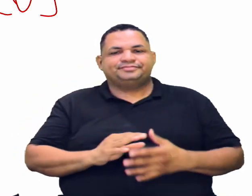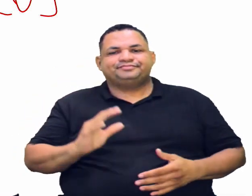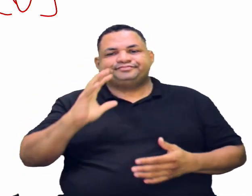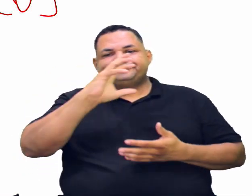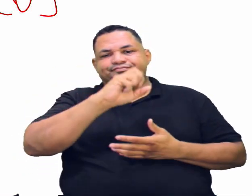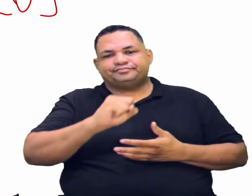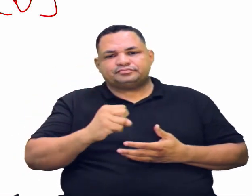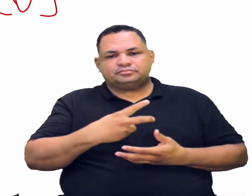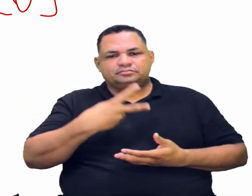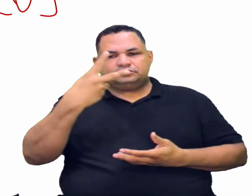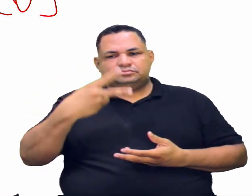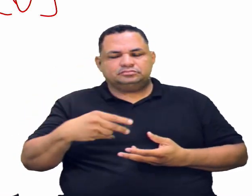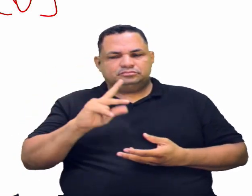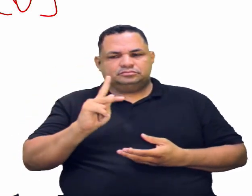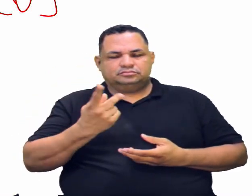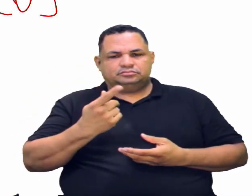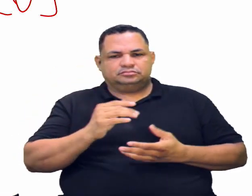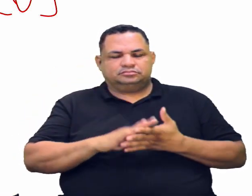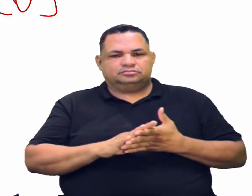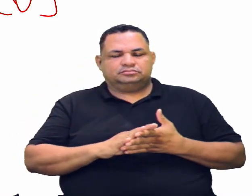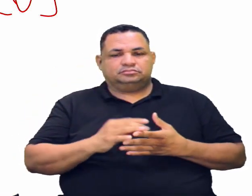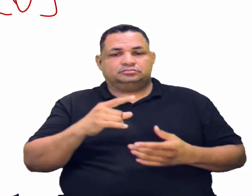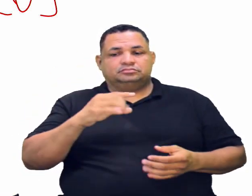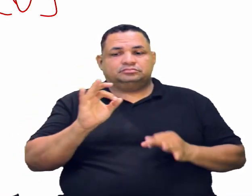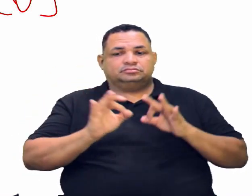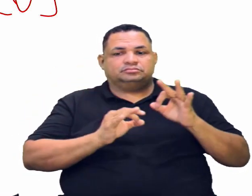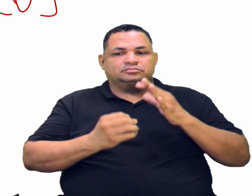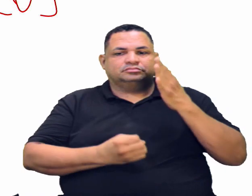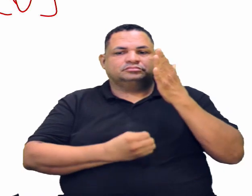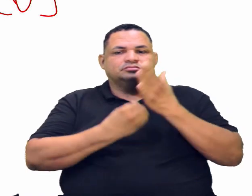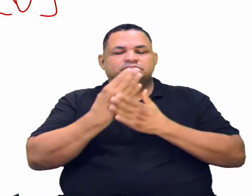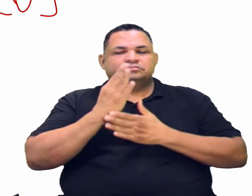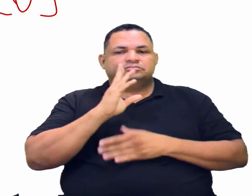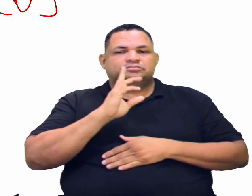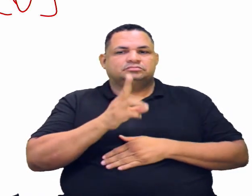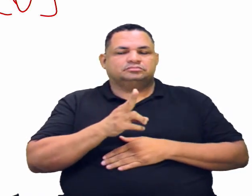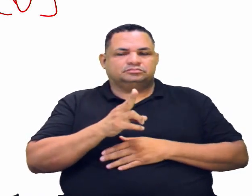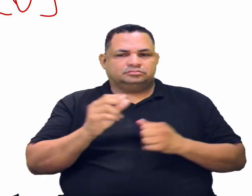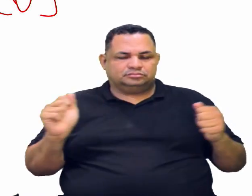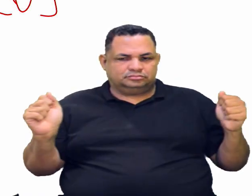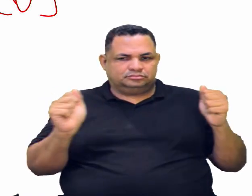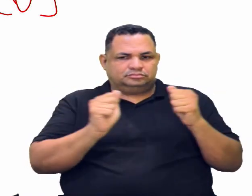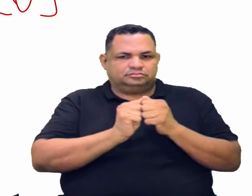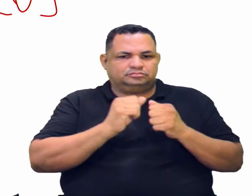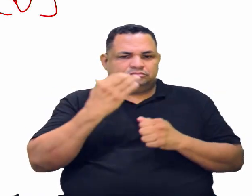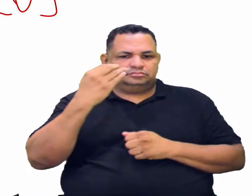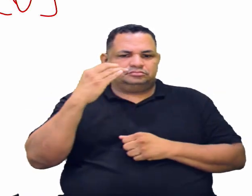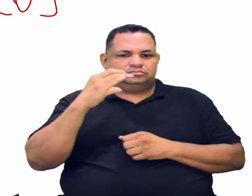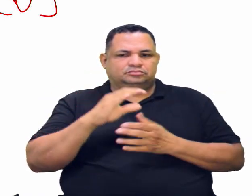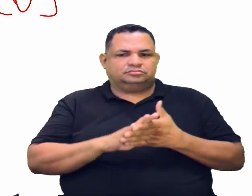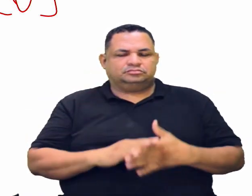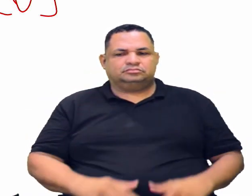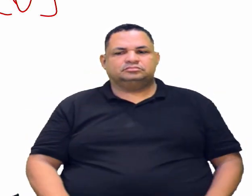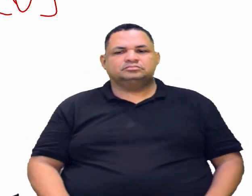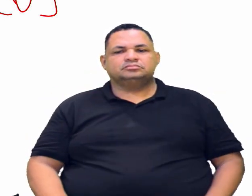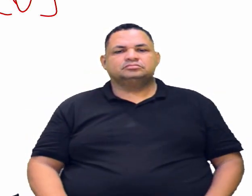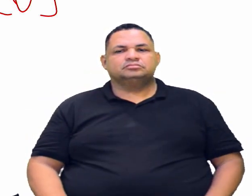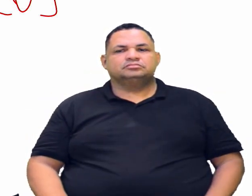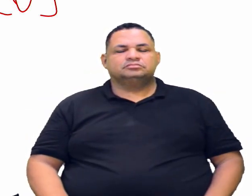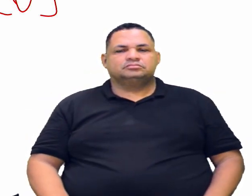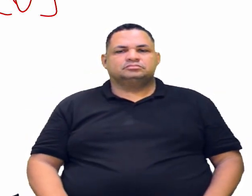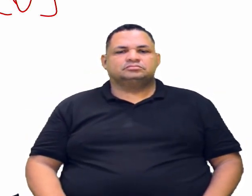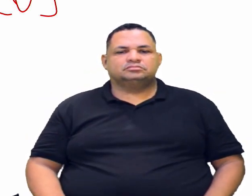hidrogênio e esse aqui. Então, a ligação dupla vai ser formada no mesmo carbono onde estava a minha hidroxila.